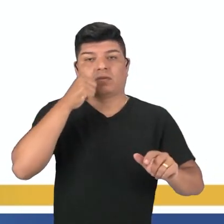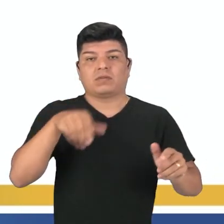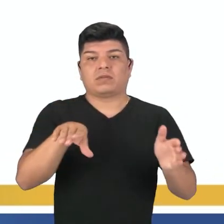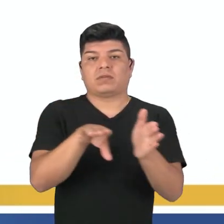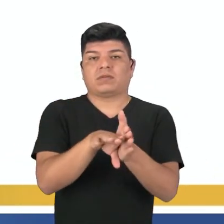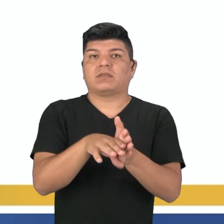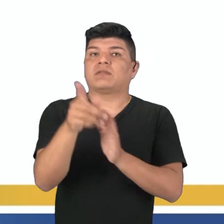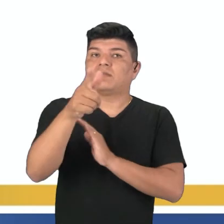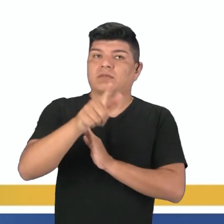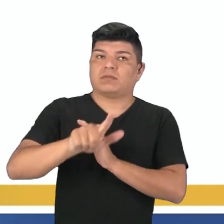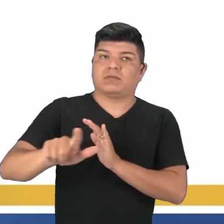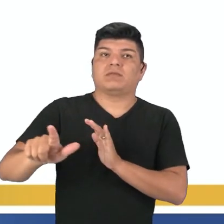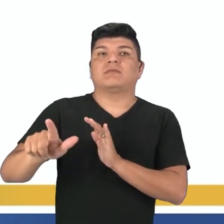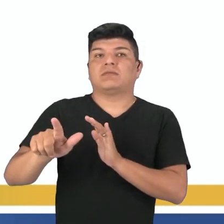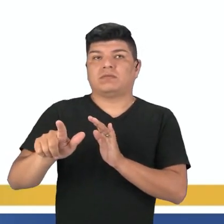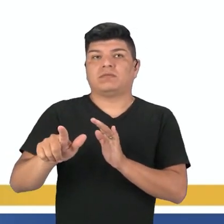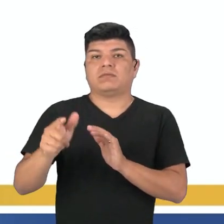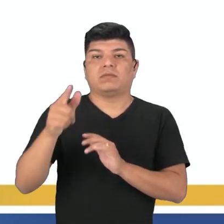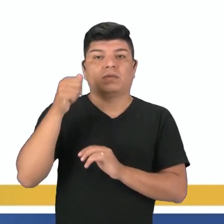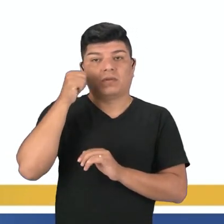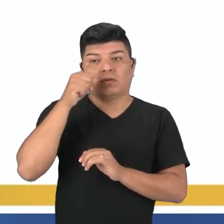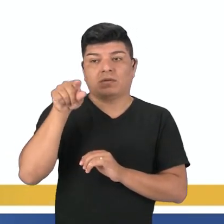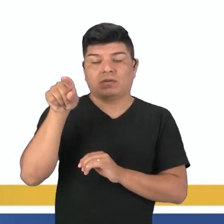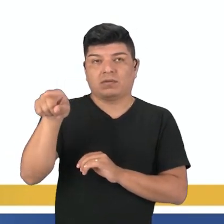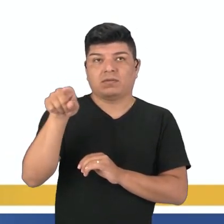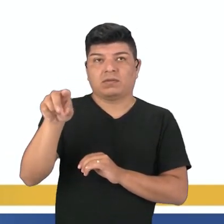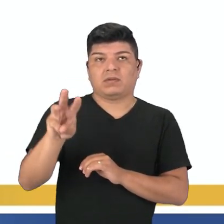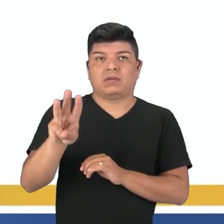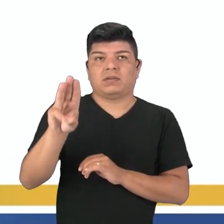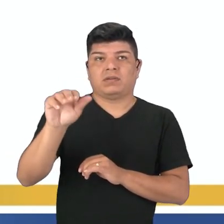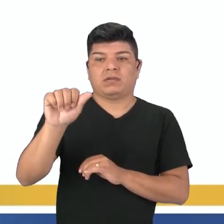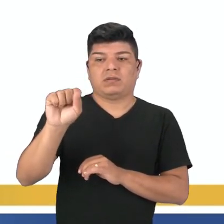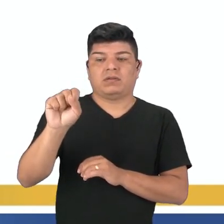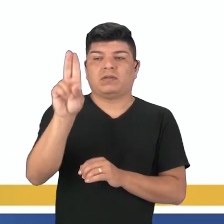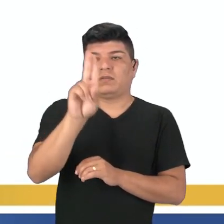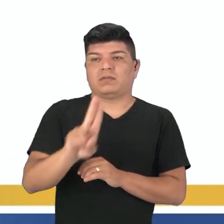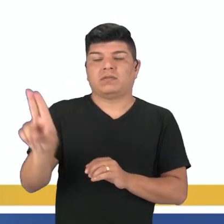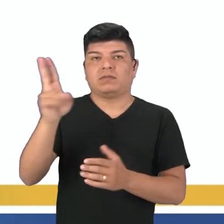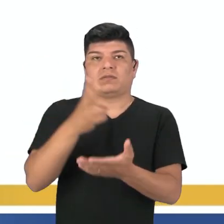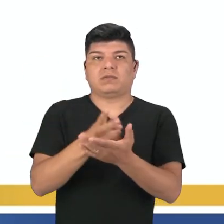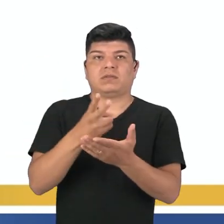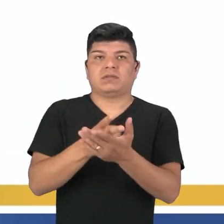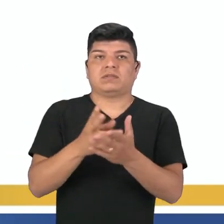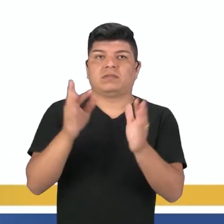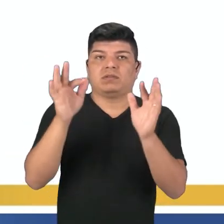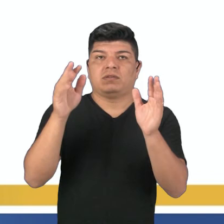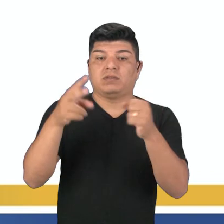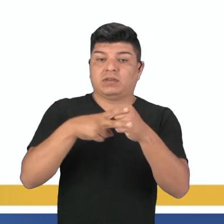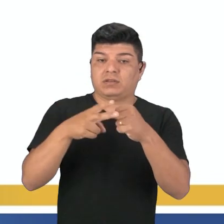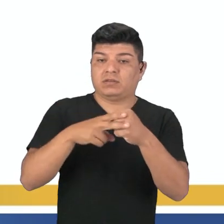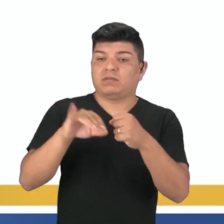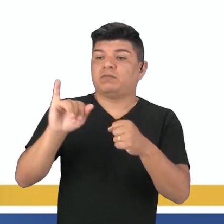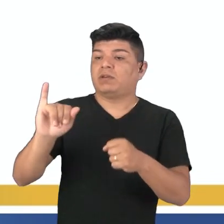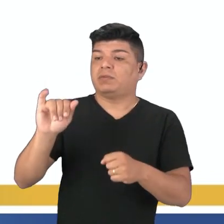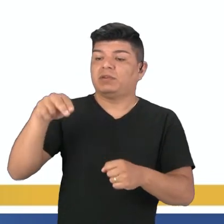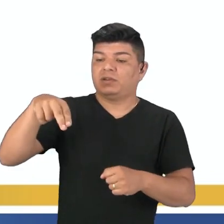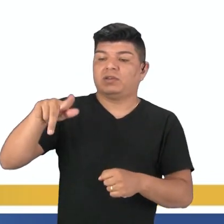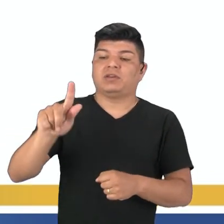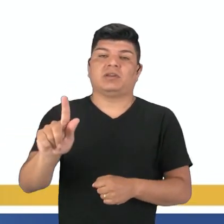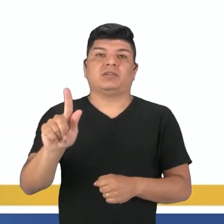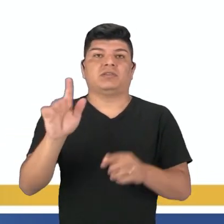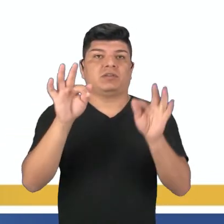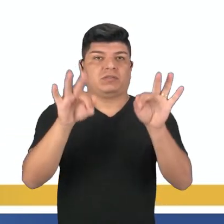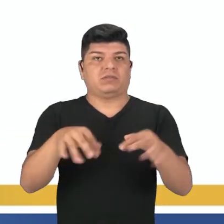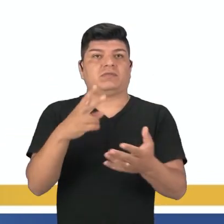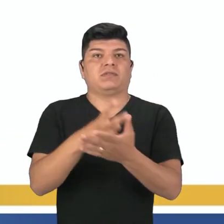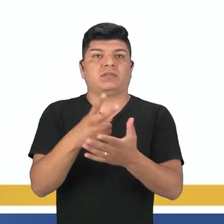chegou. Novamente, a gente está falando sobre ela, então eu vou usar o was. E nunca esquecer de colocar o ing no final do verbo, pessoal. No caso de